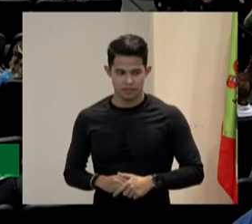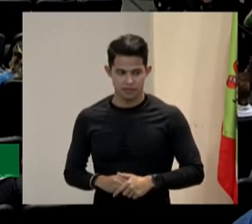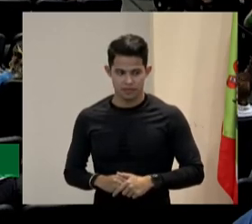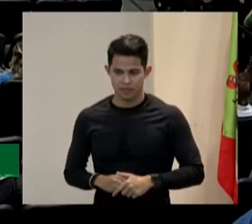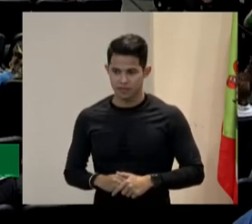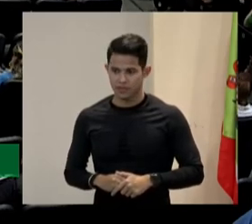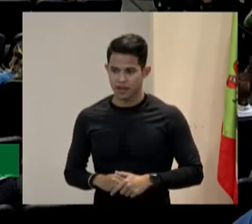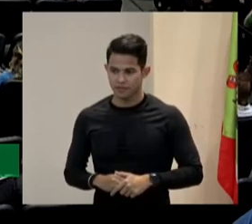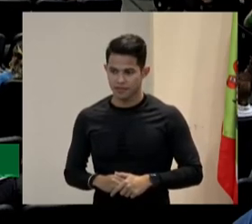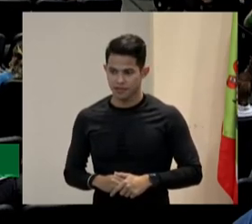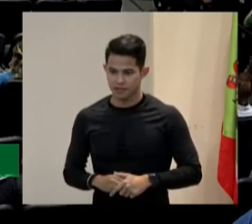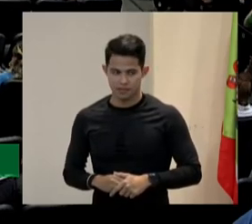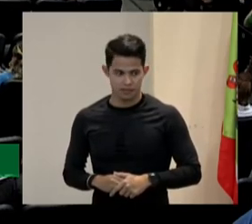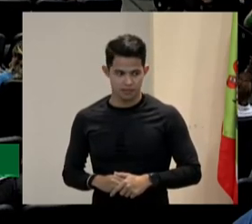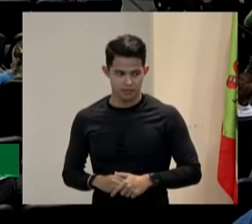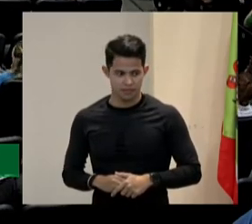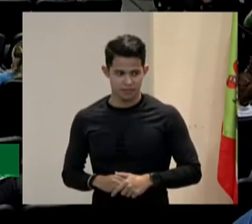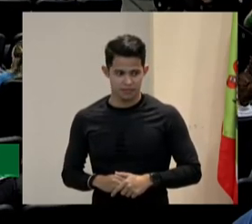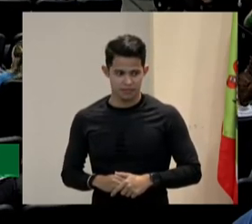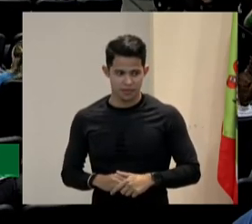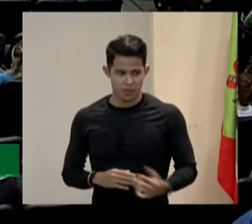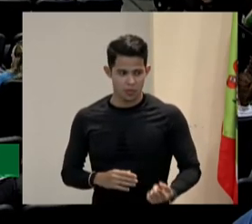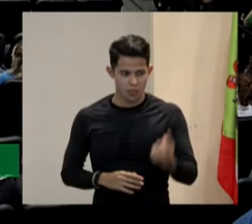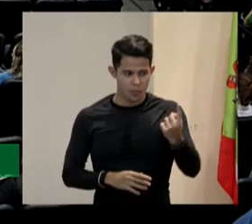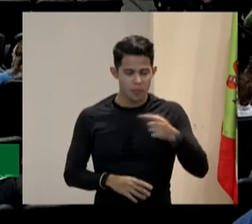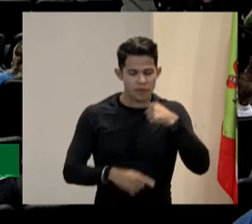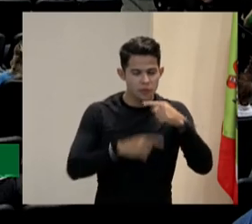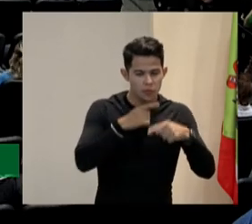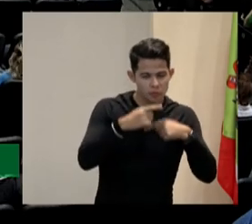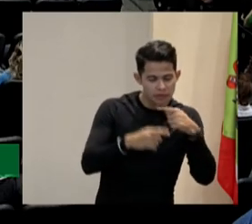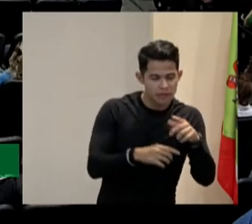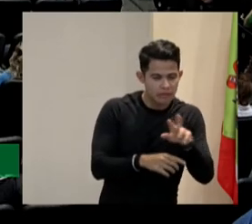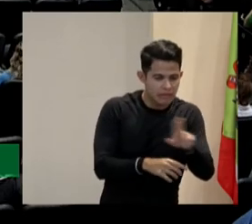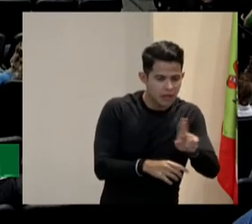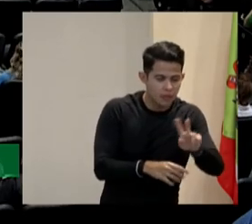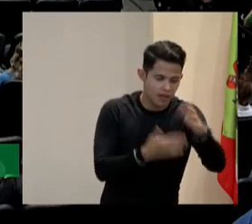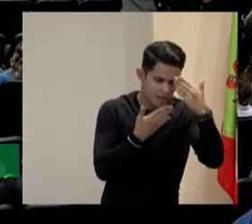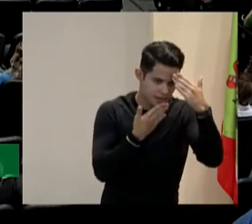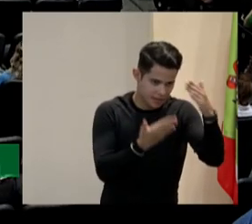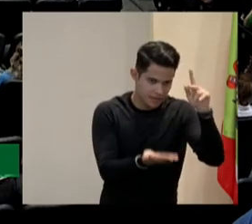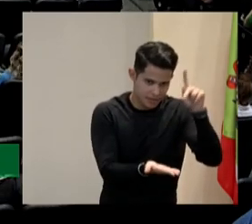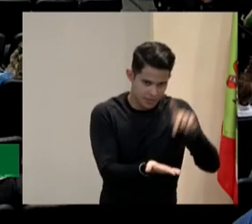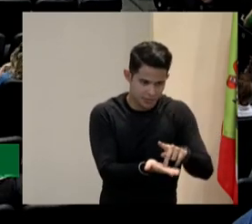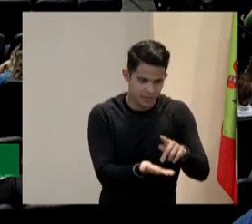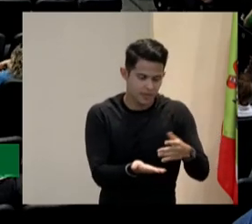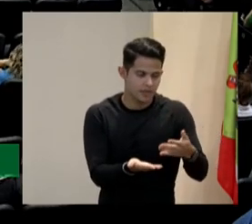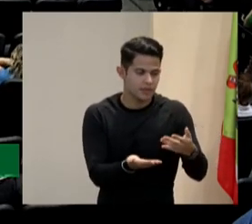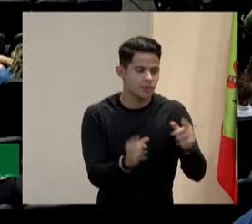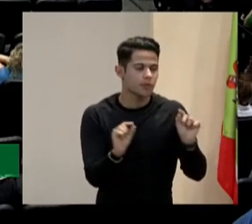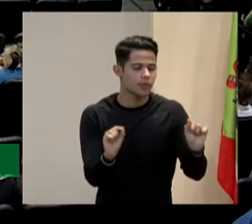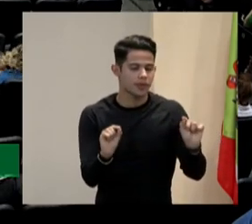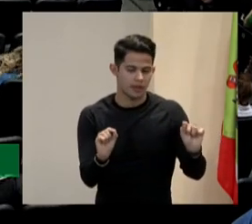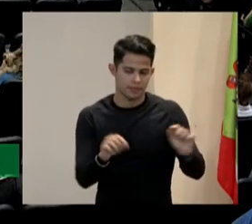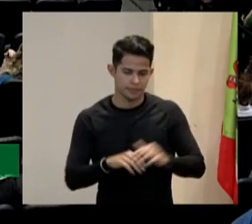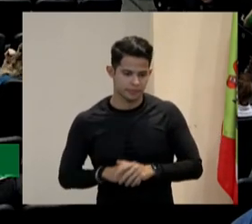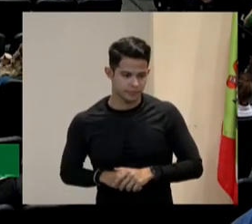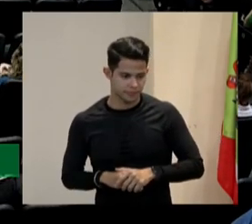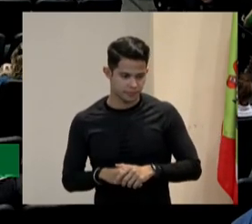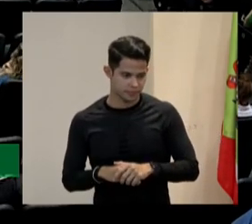alô não não é nenhuma dúvida na verdade é um agradecimento porque é é